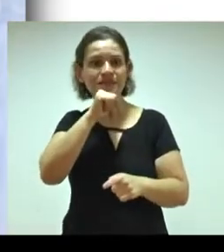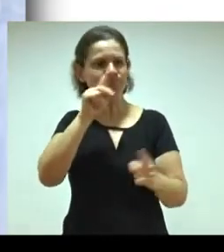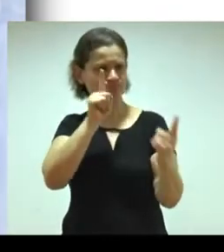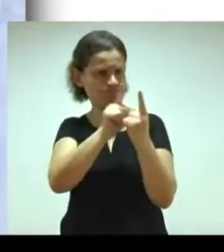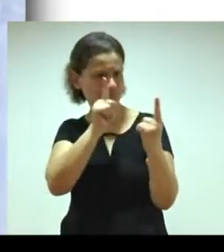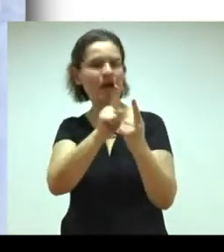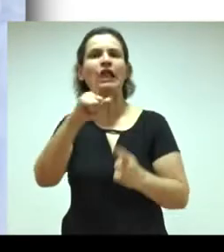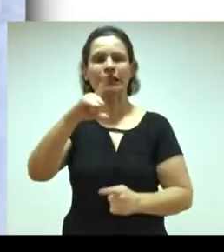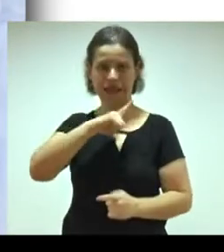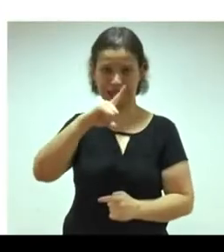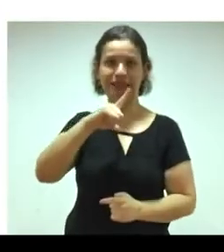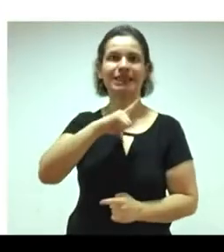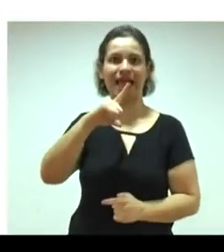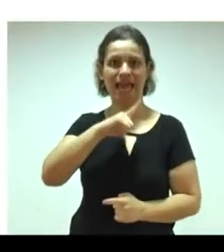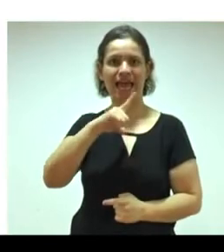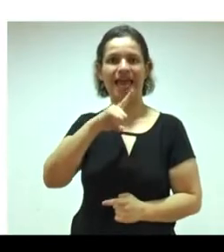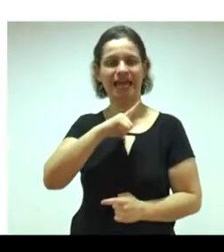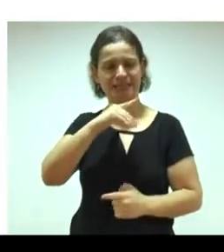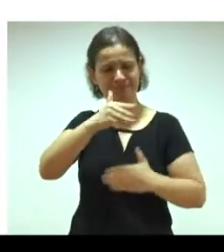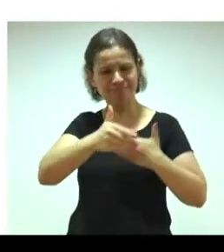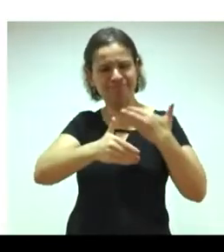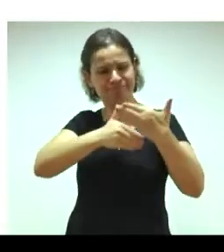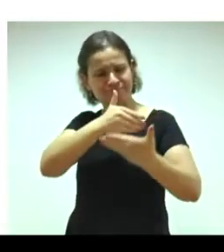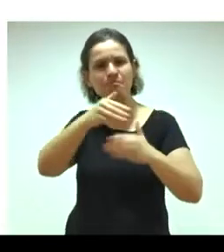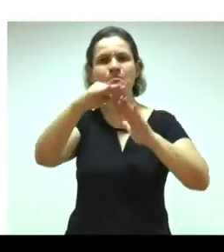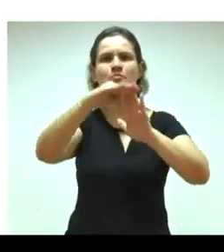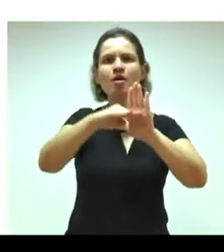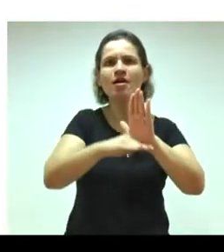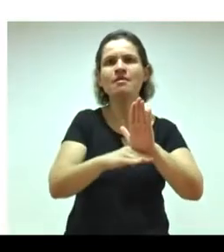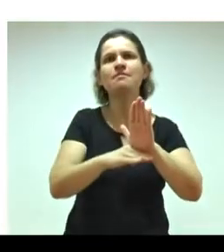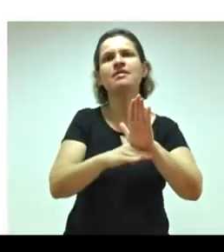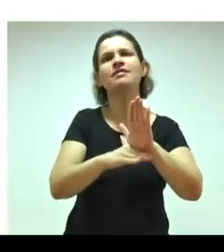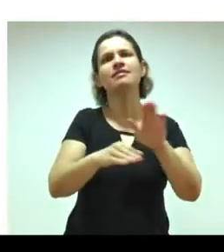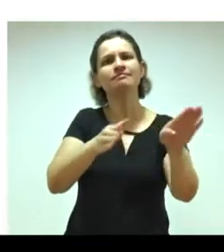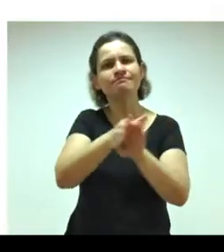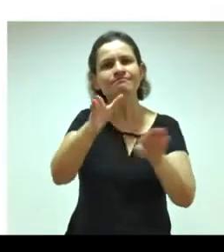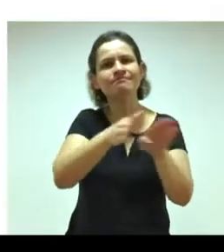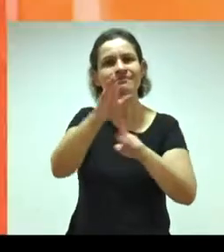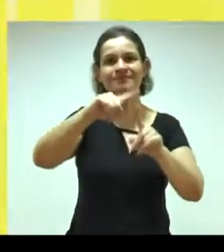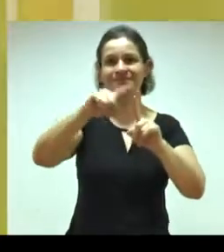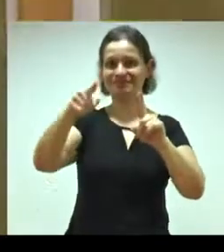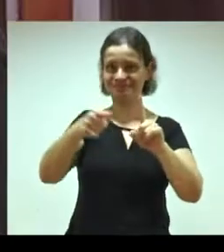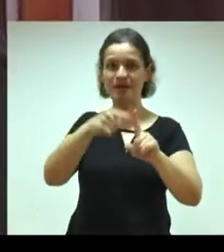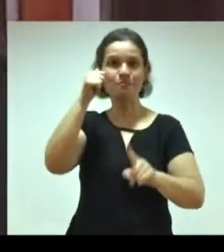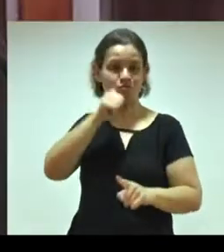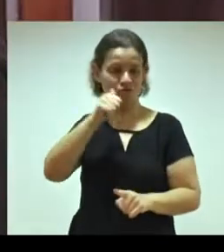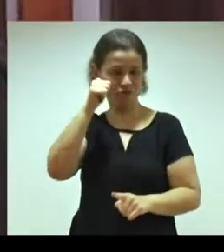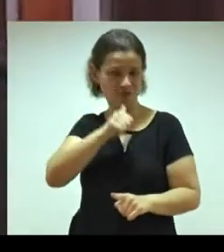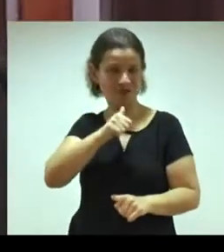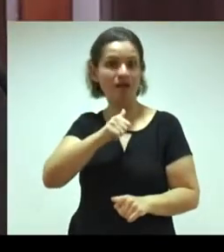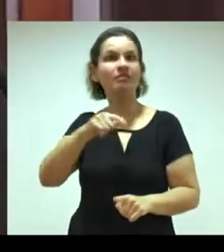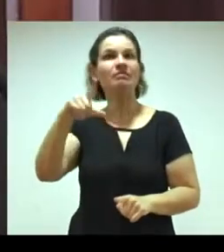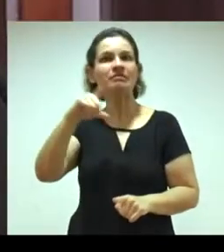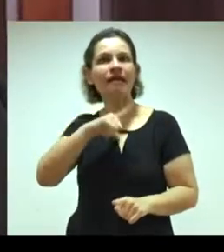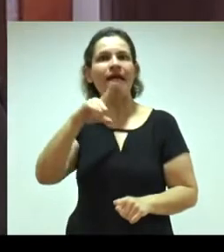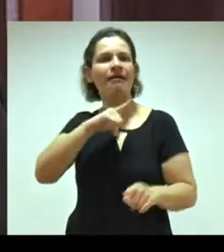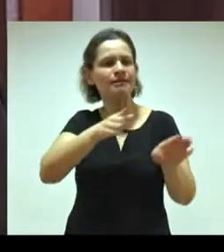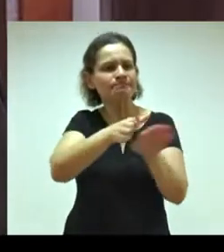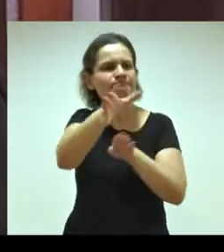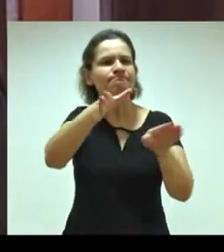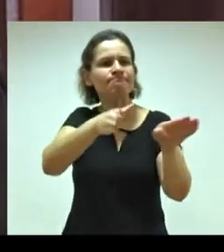atendidas. Elas passam por um programa chamado Programa de Orientação à Gestante, em que elas têm